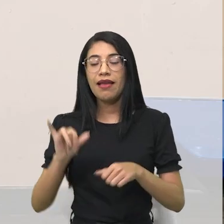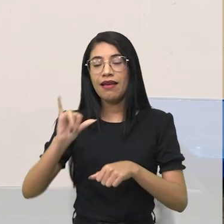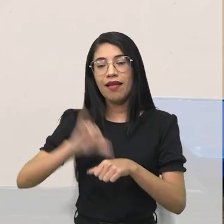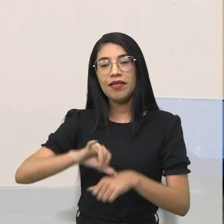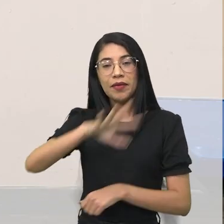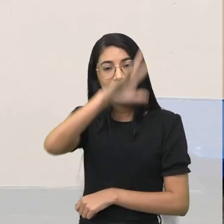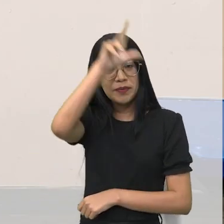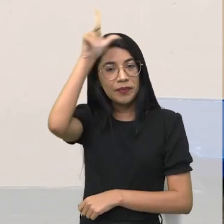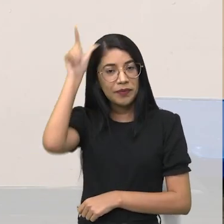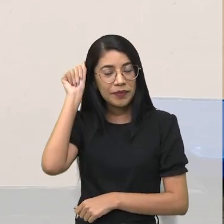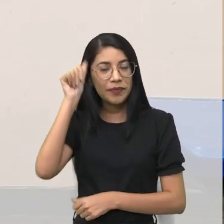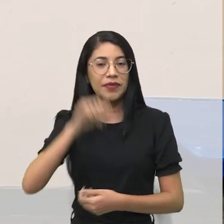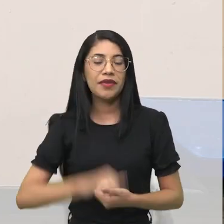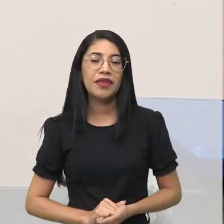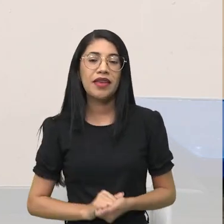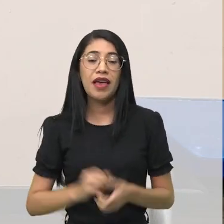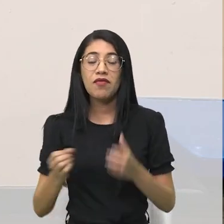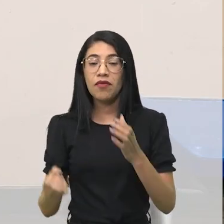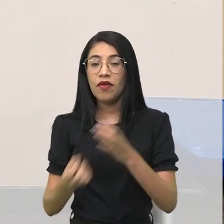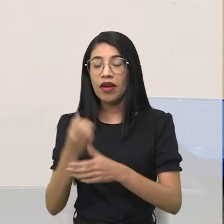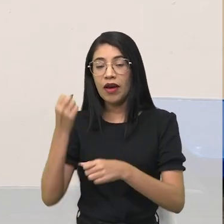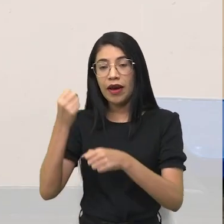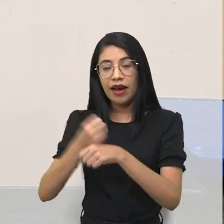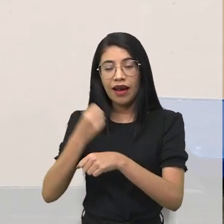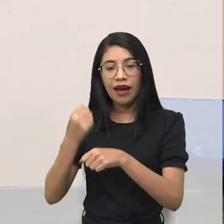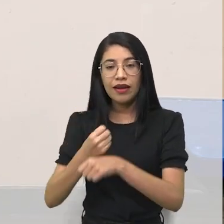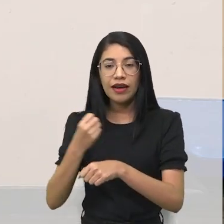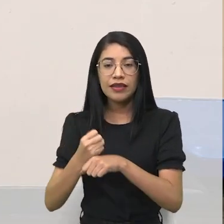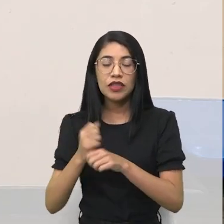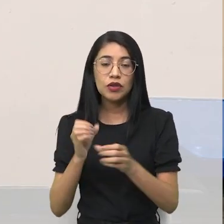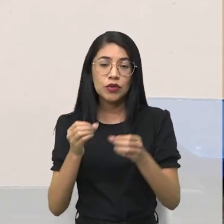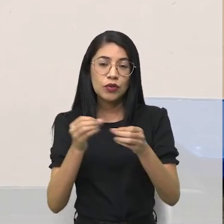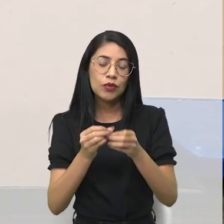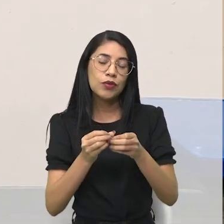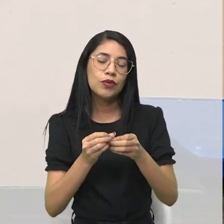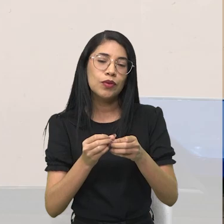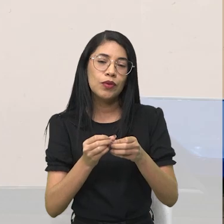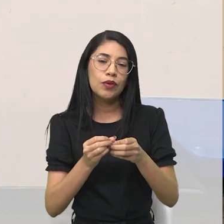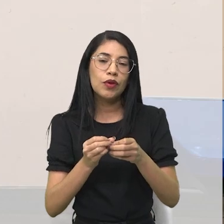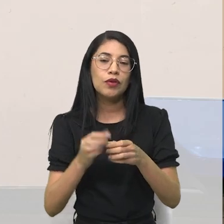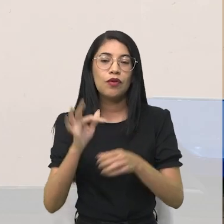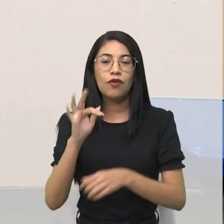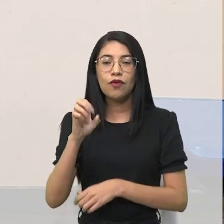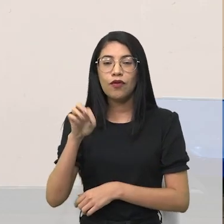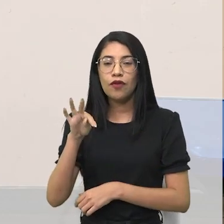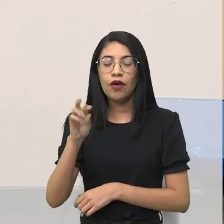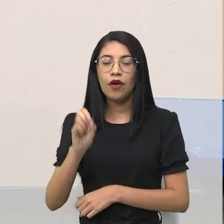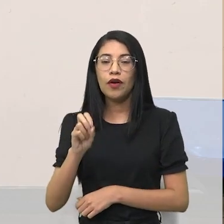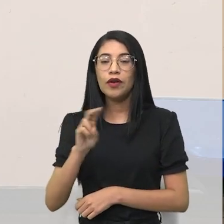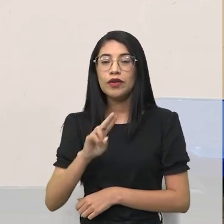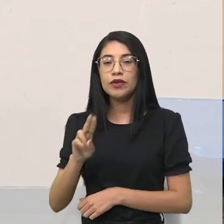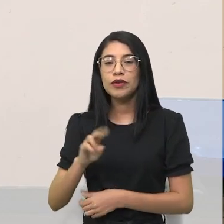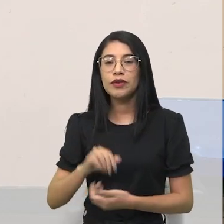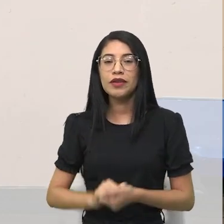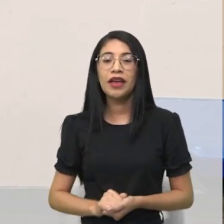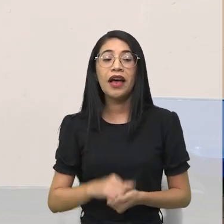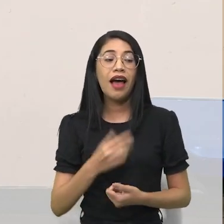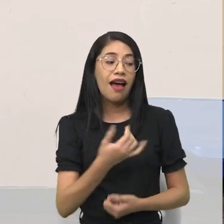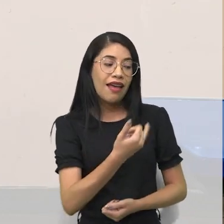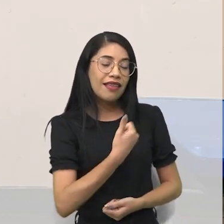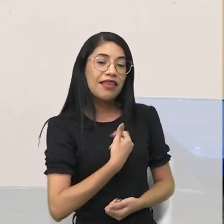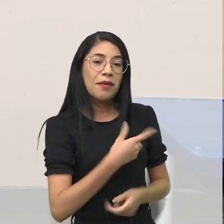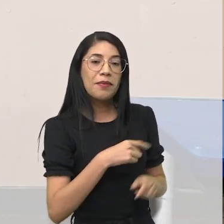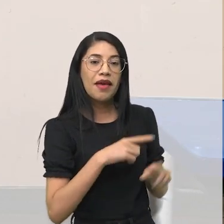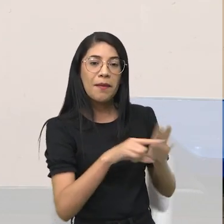do Amazonas, foi construída perto do forte chamada... falando da minha parte?